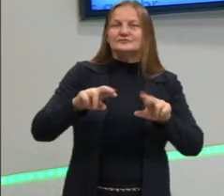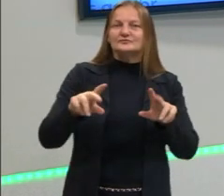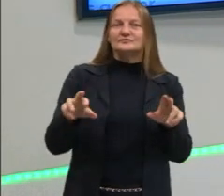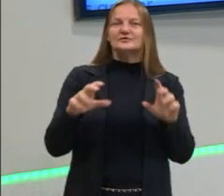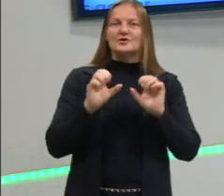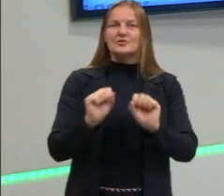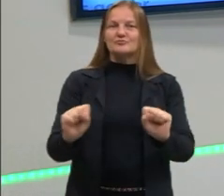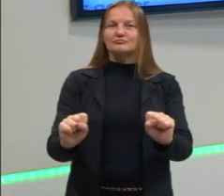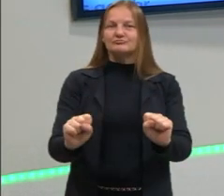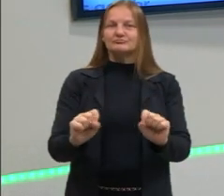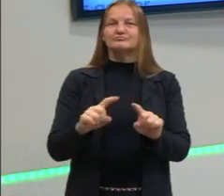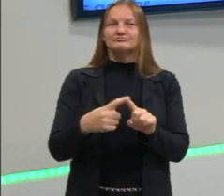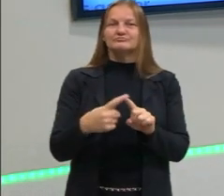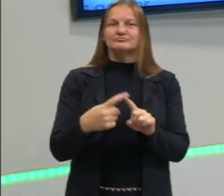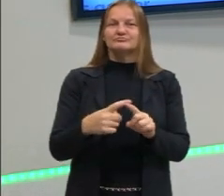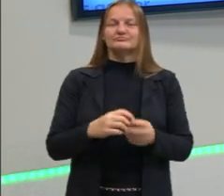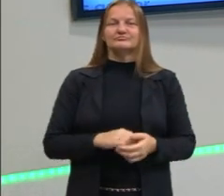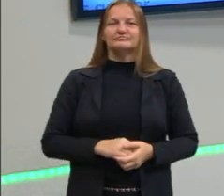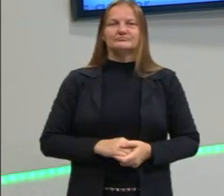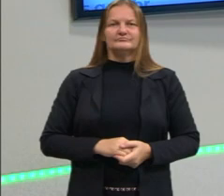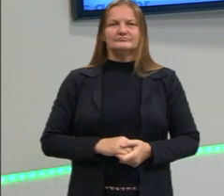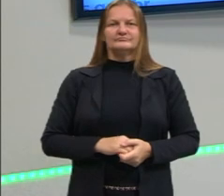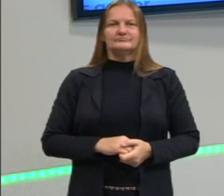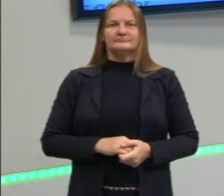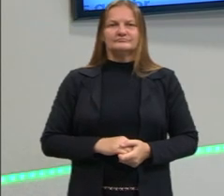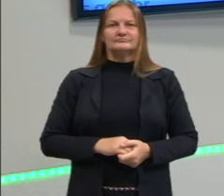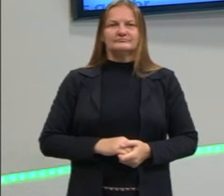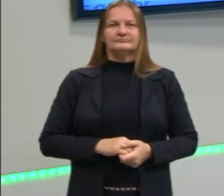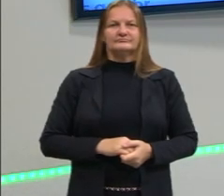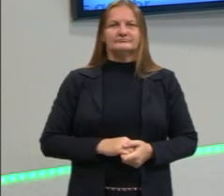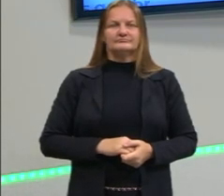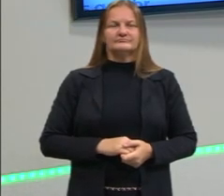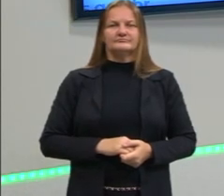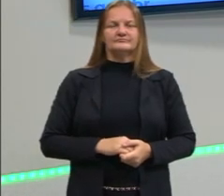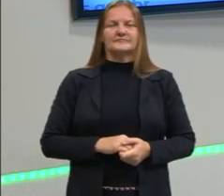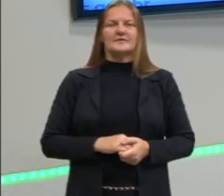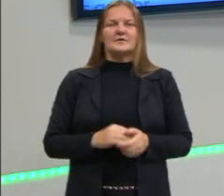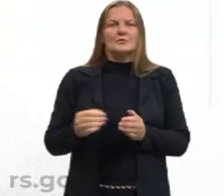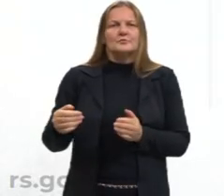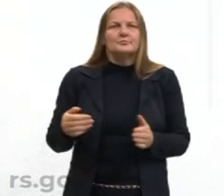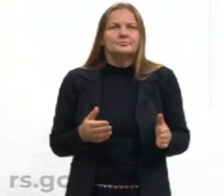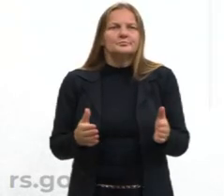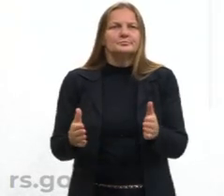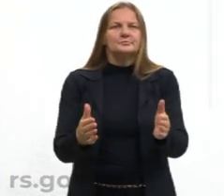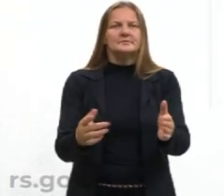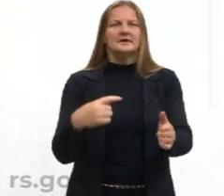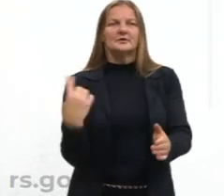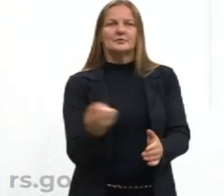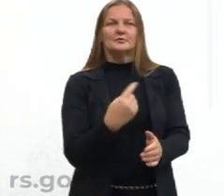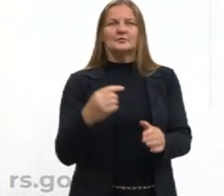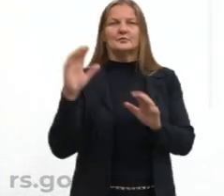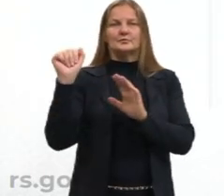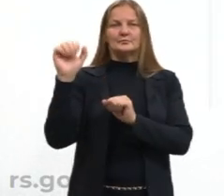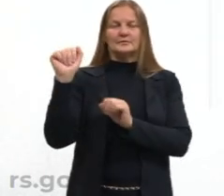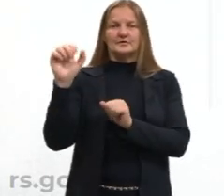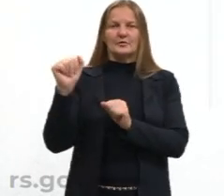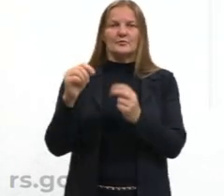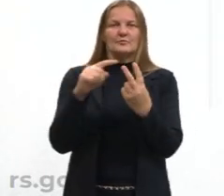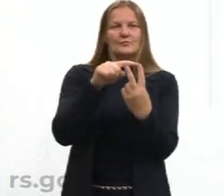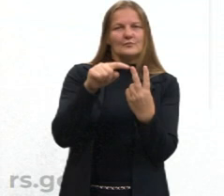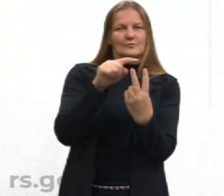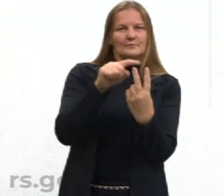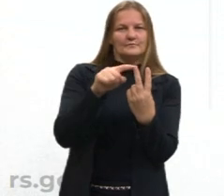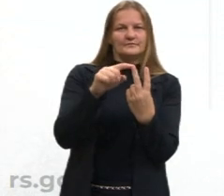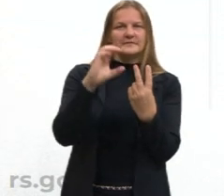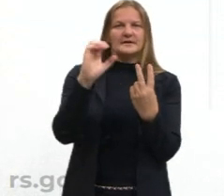percebemos, através da nossa caminhada, que o espanhol e o castelhano são,